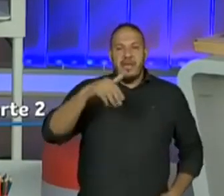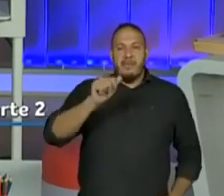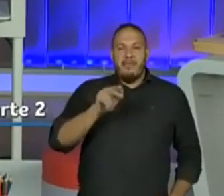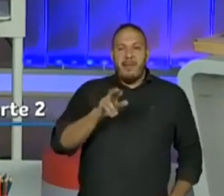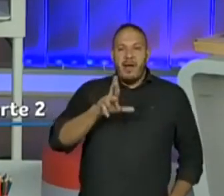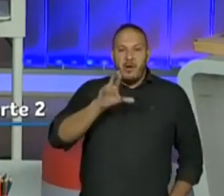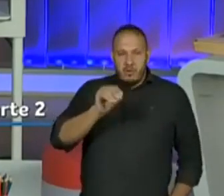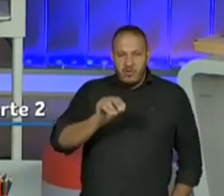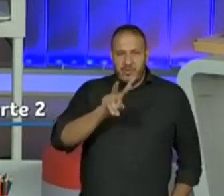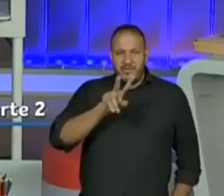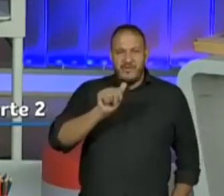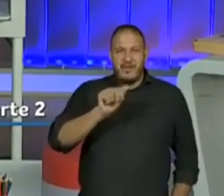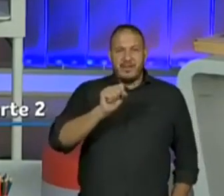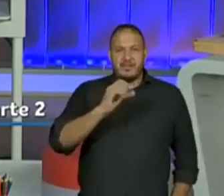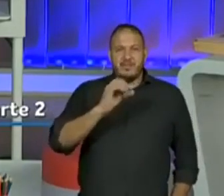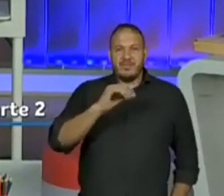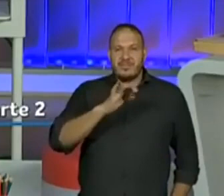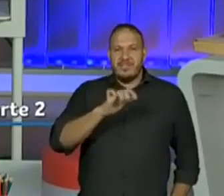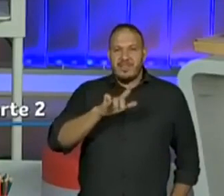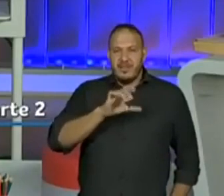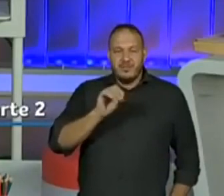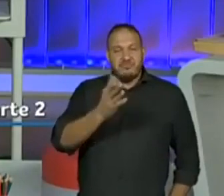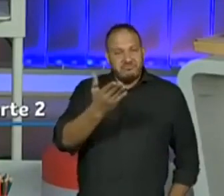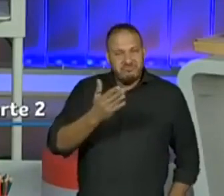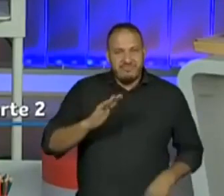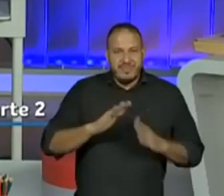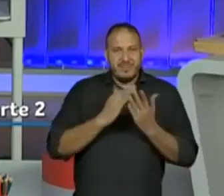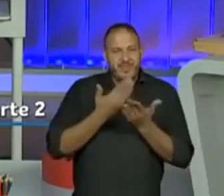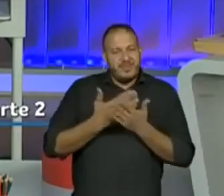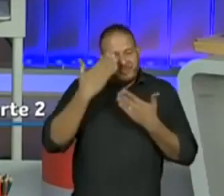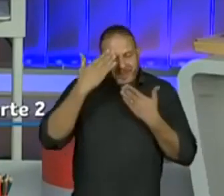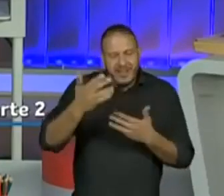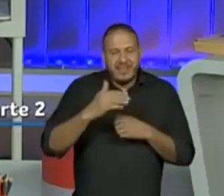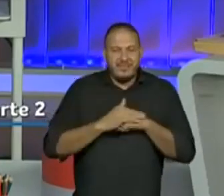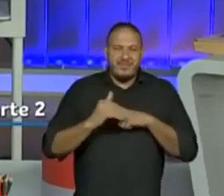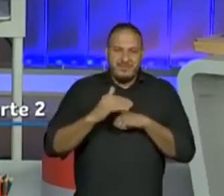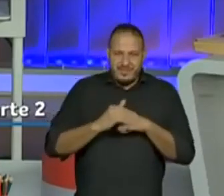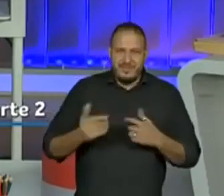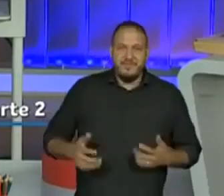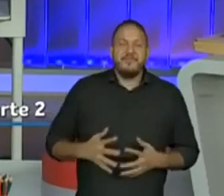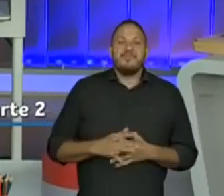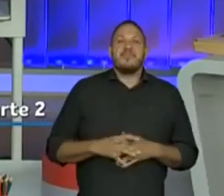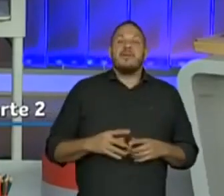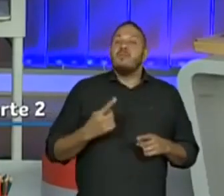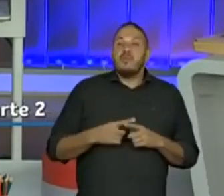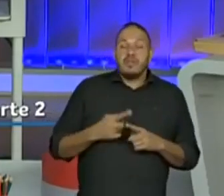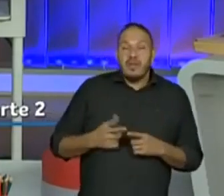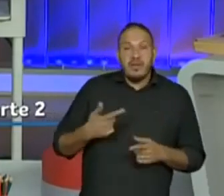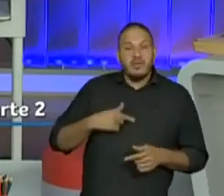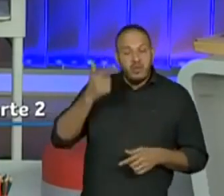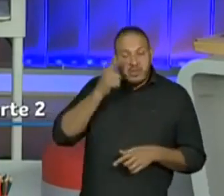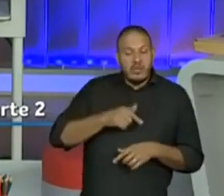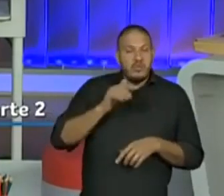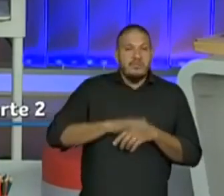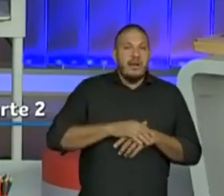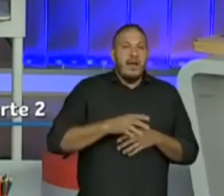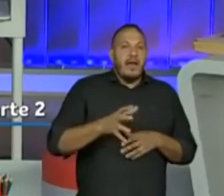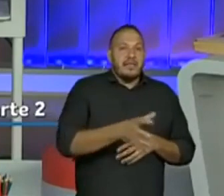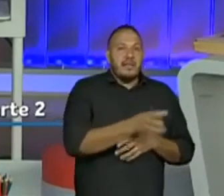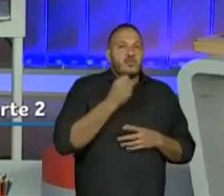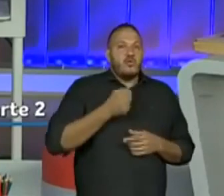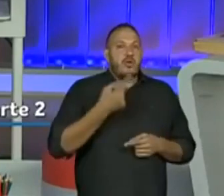carinho do Adoro Suas Aulas. E assim, porque alguém resgatou o que estava escrito exatamente.